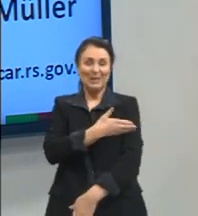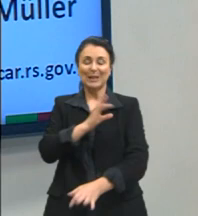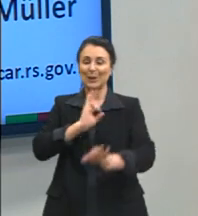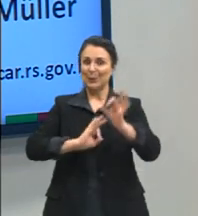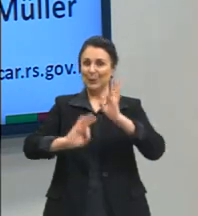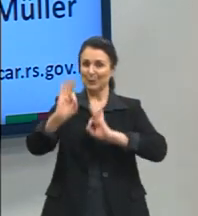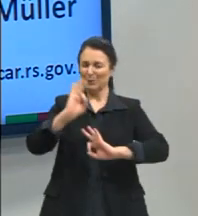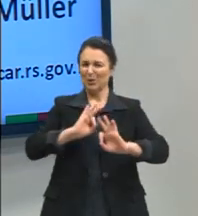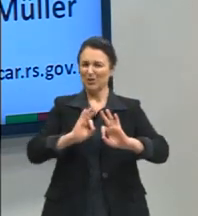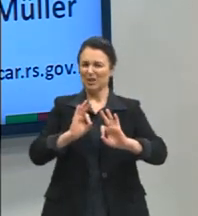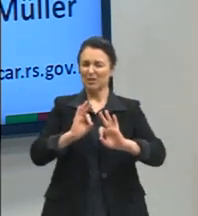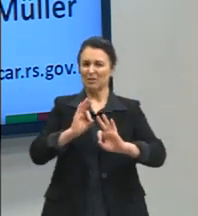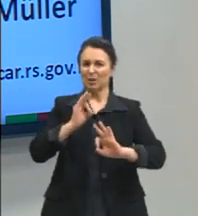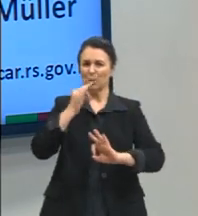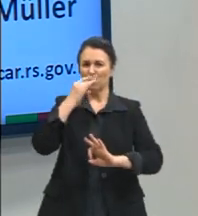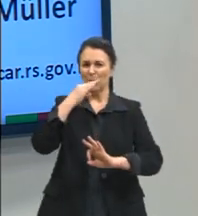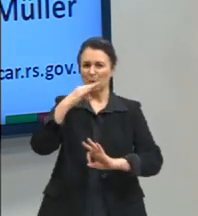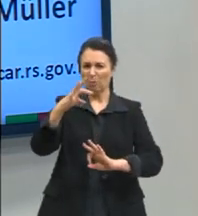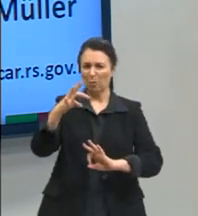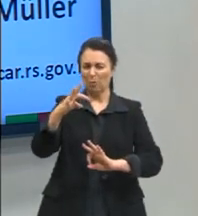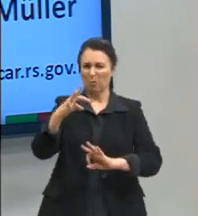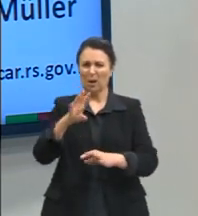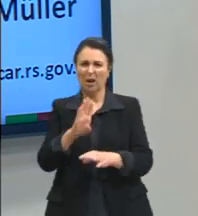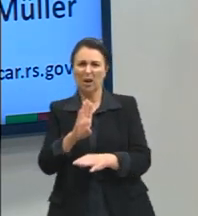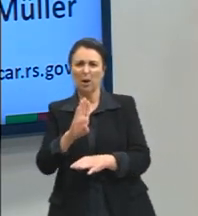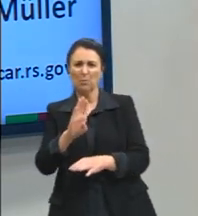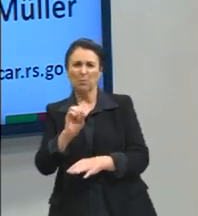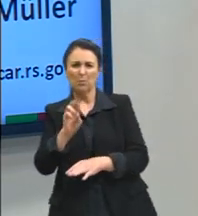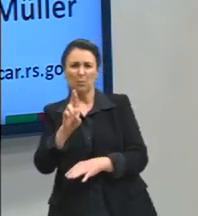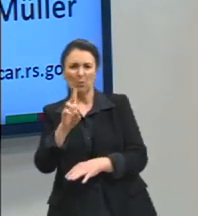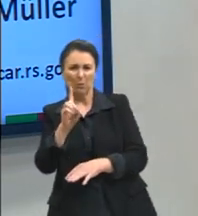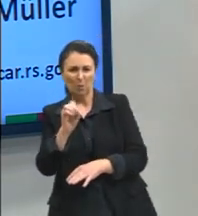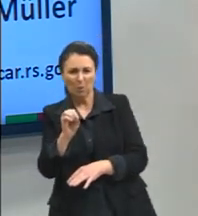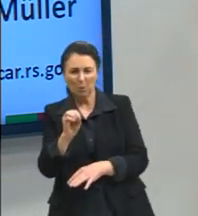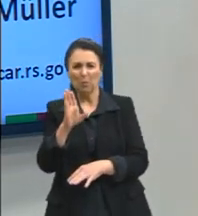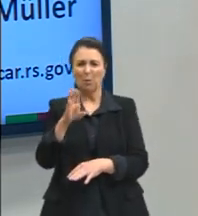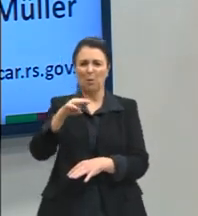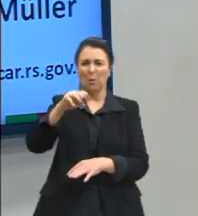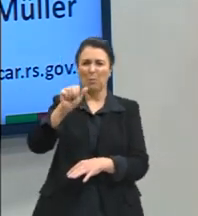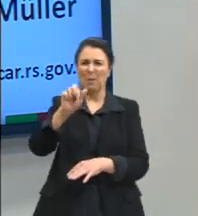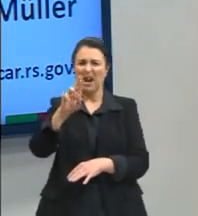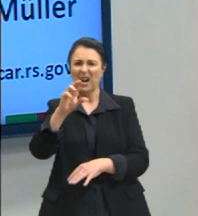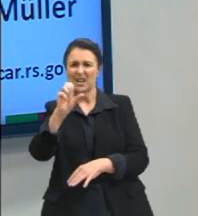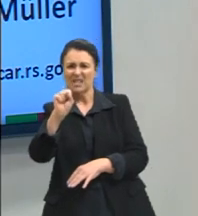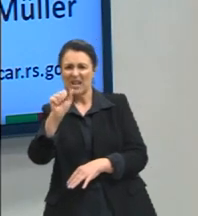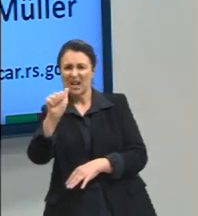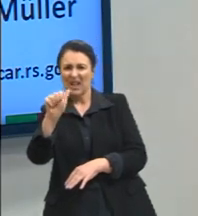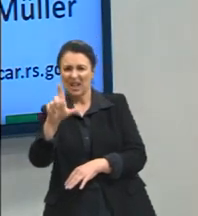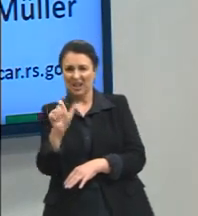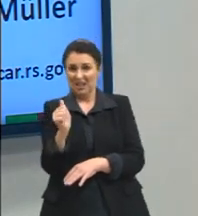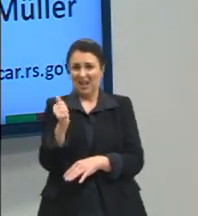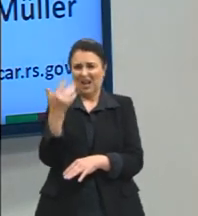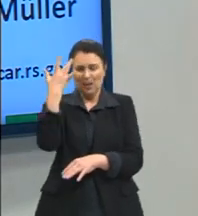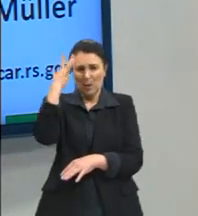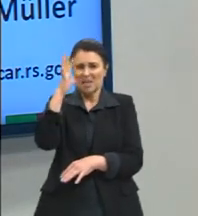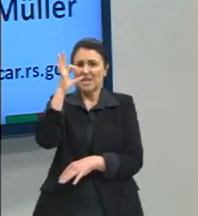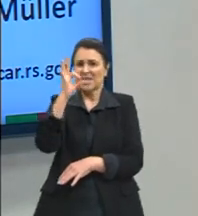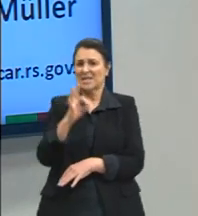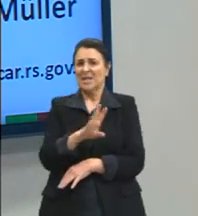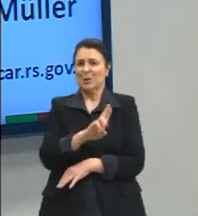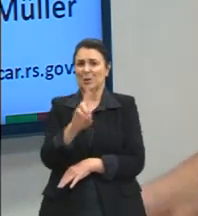que é de uma cor bordô, marsala, eu não sei exatamente o tom. Mas é por aí. Então,